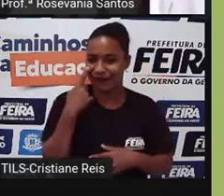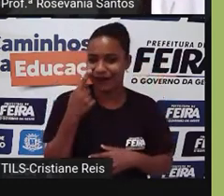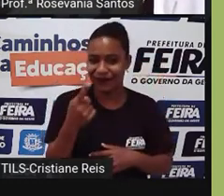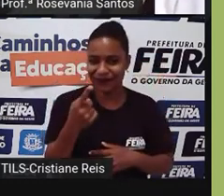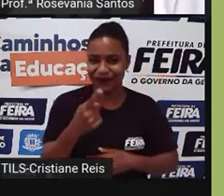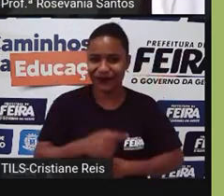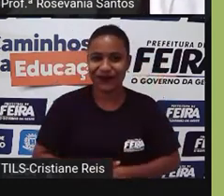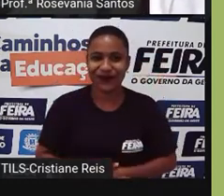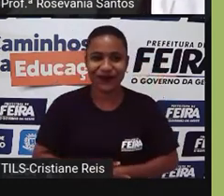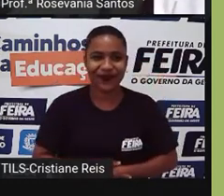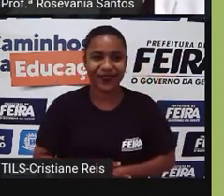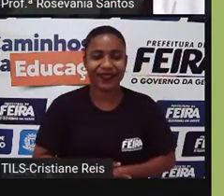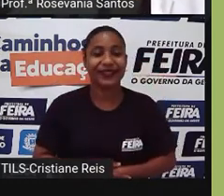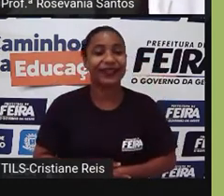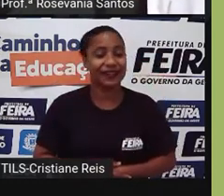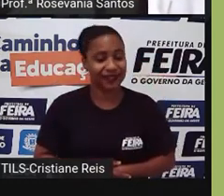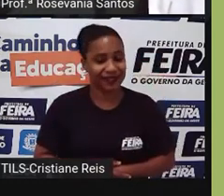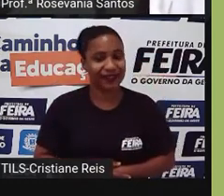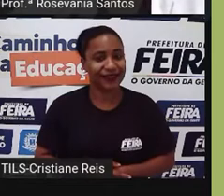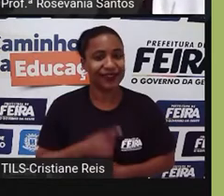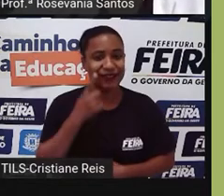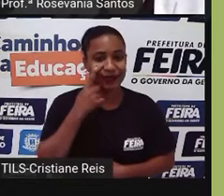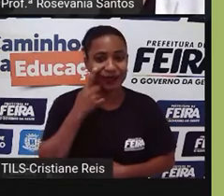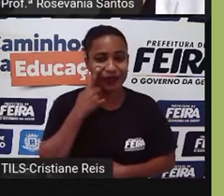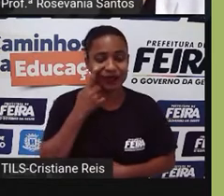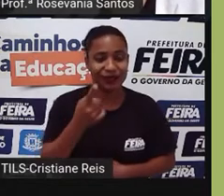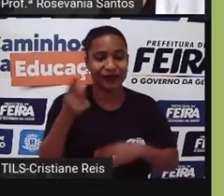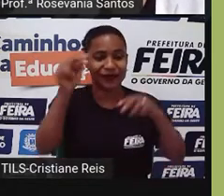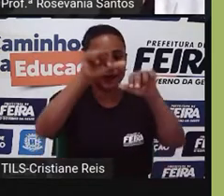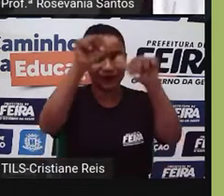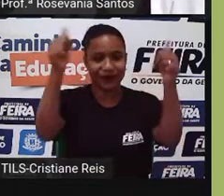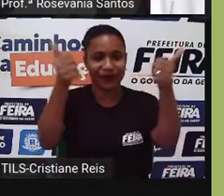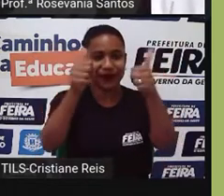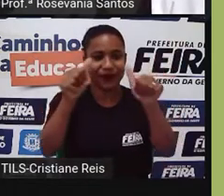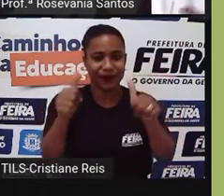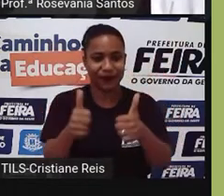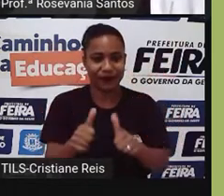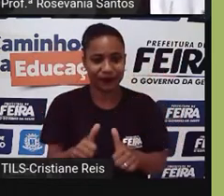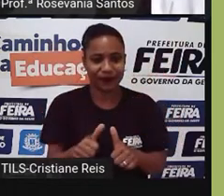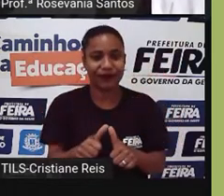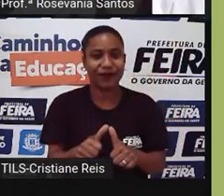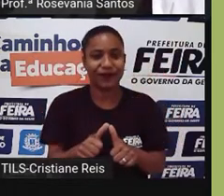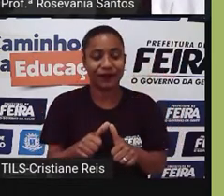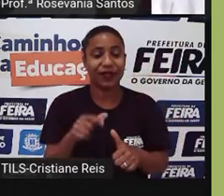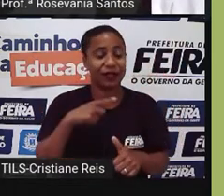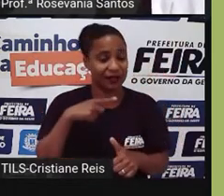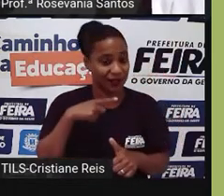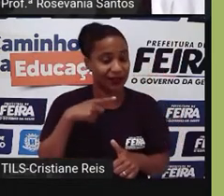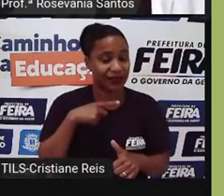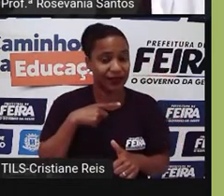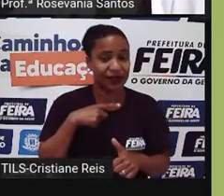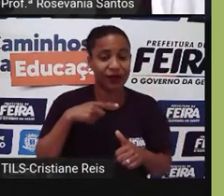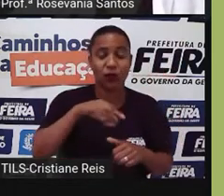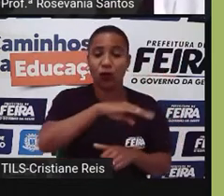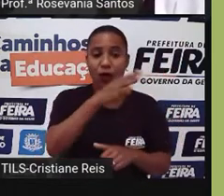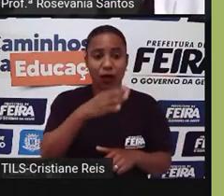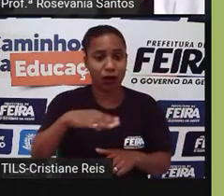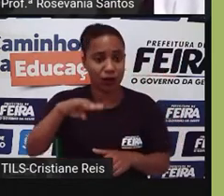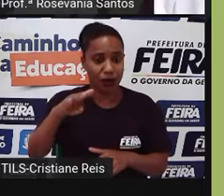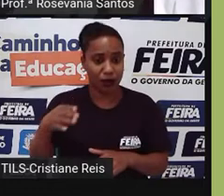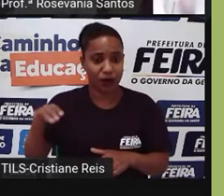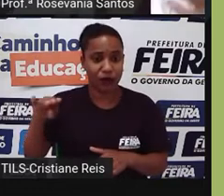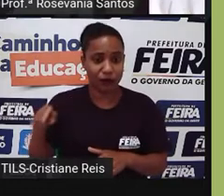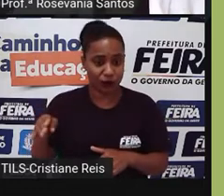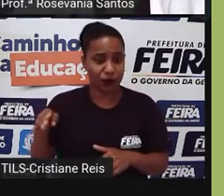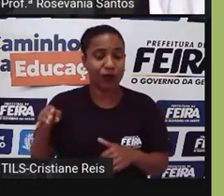Rússia. Na realidade, esse é um mapa altimétrico, que eu já falei outras vezes, né? Ele não um mapa de relevo específico, mas ele traz